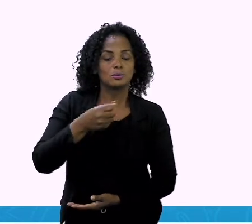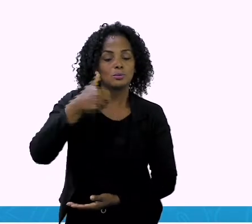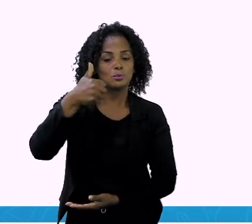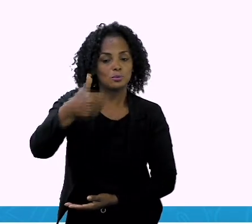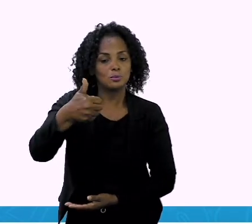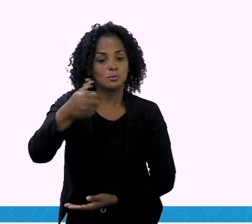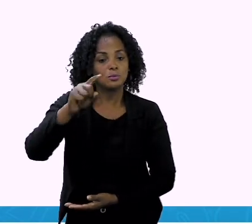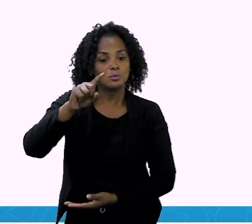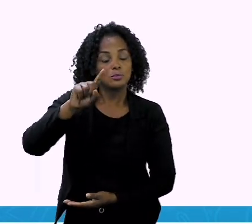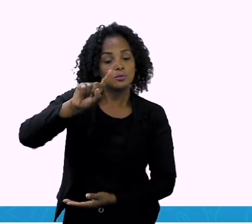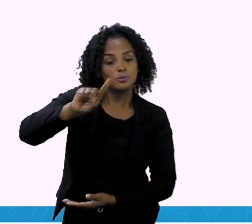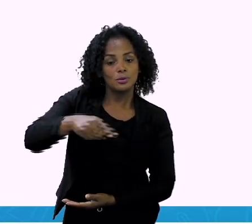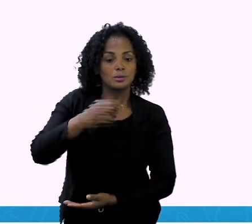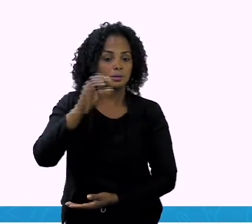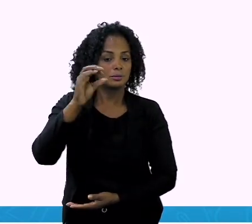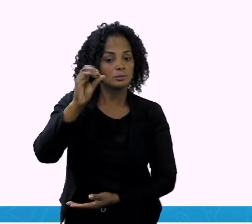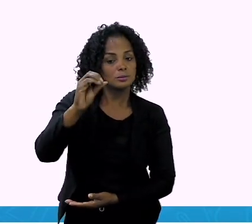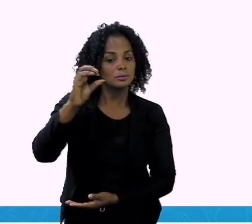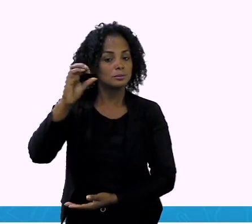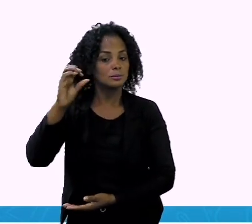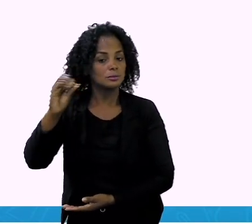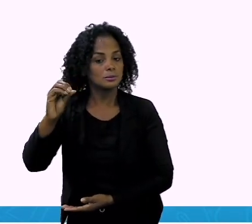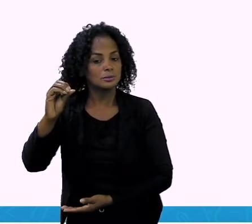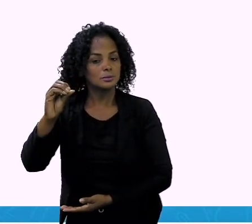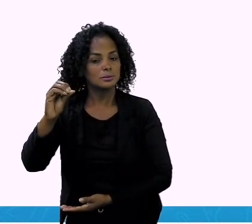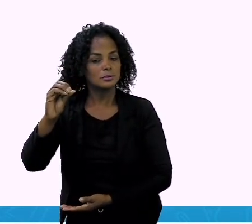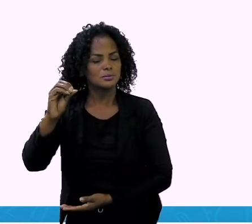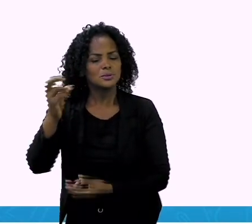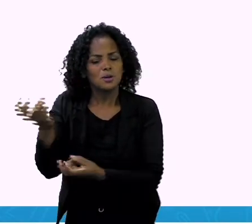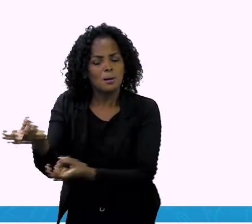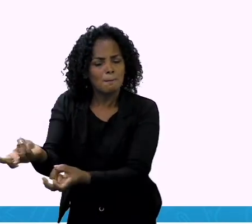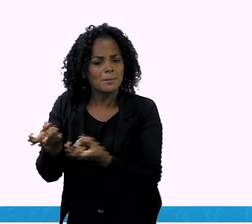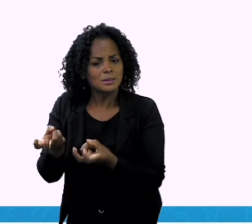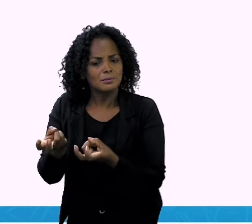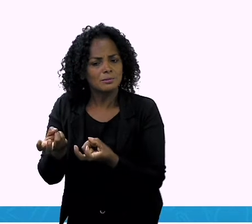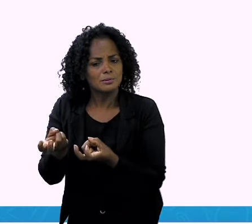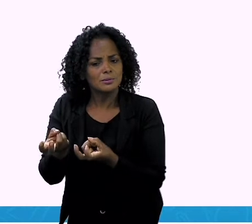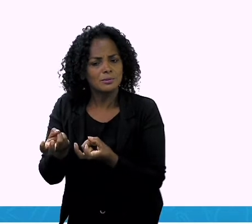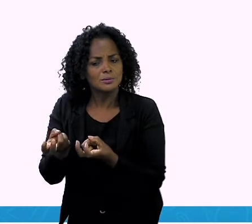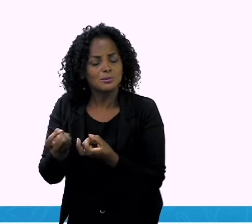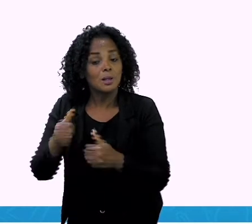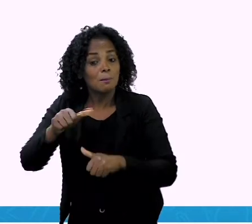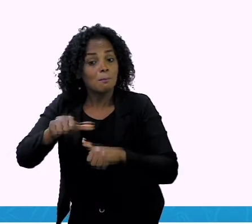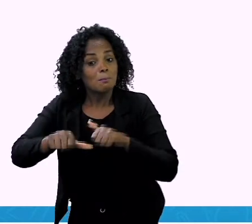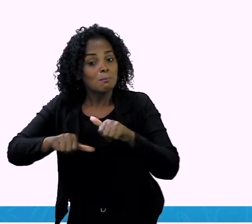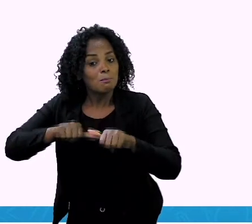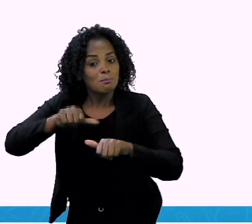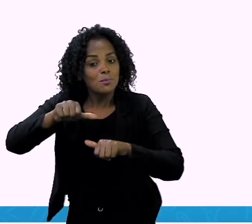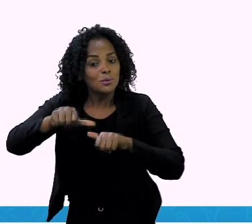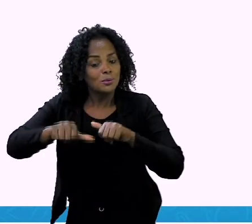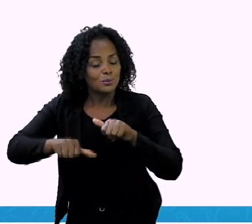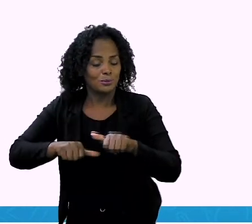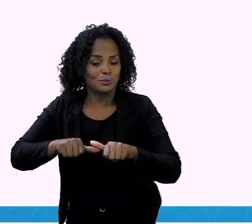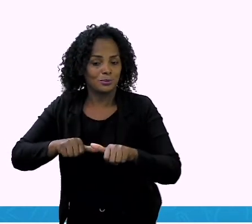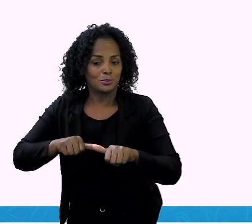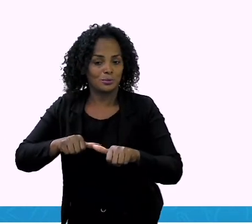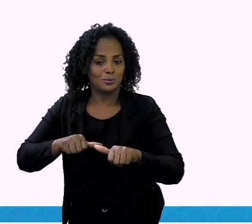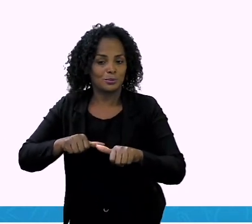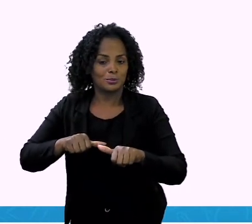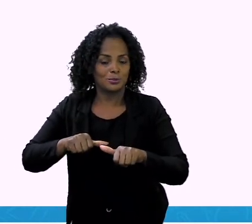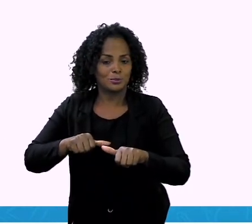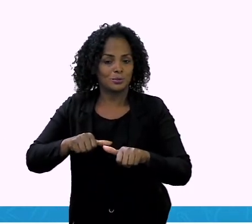zero zero. Vocês estão observando como que já mudou? Olha aqui. O numeral um está